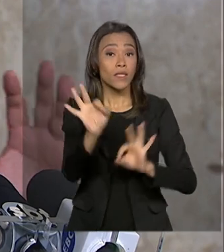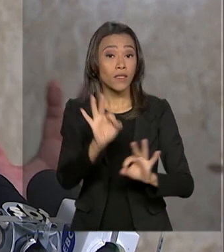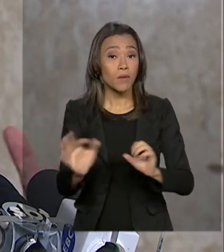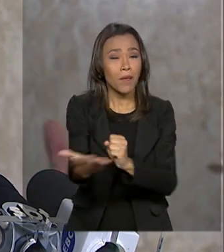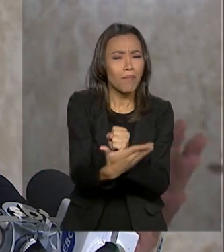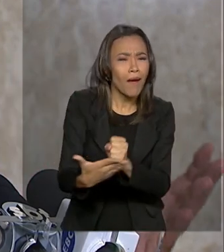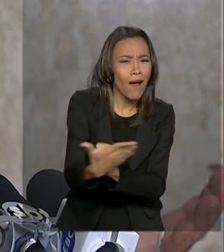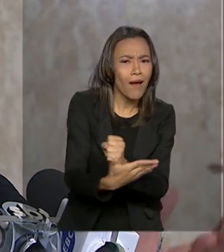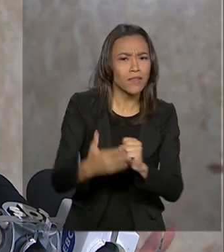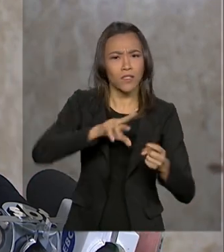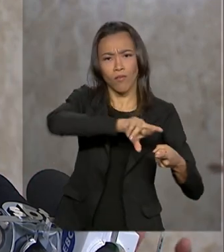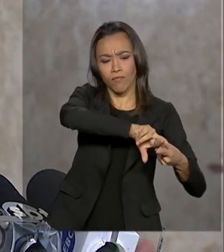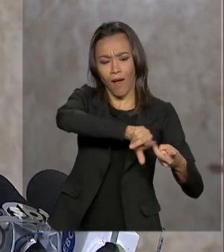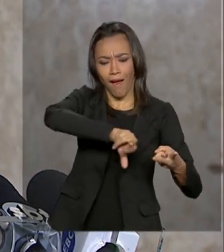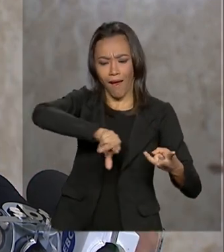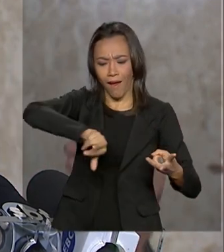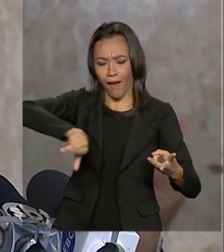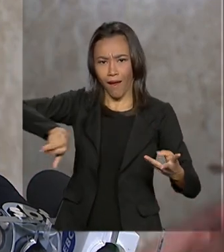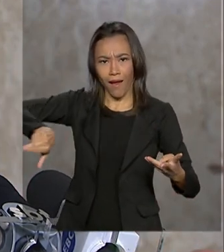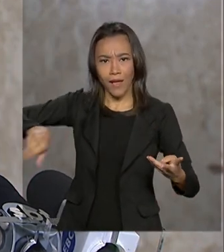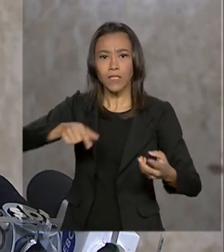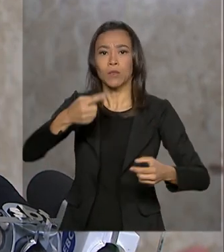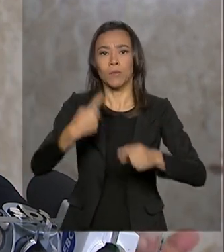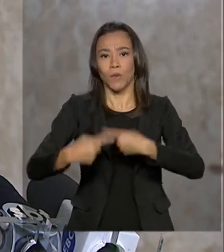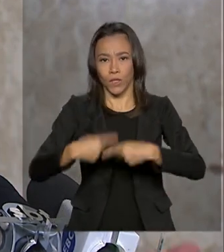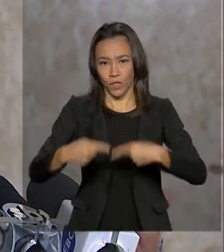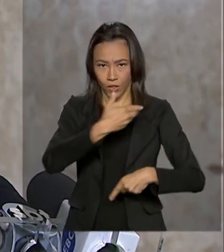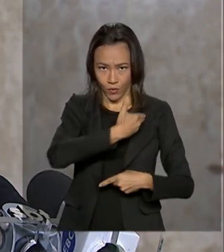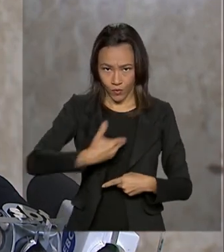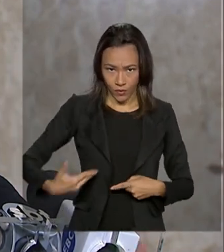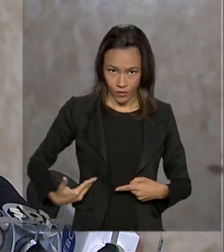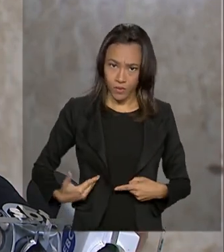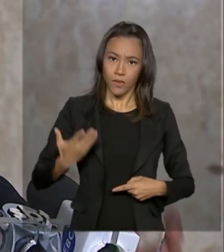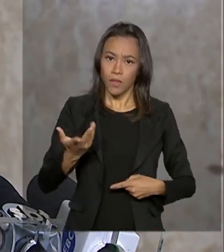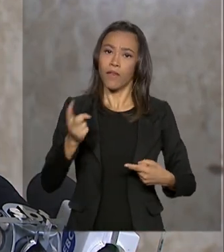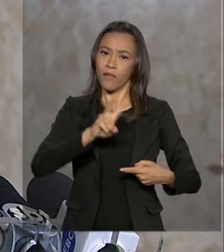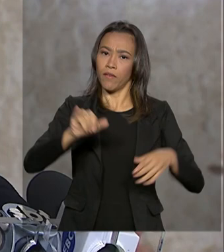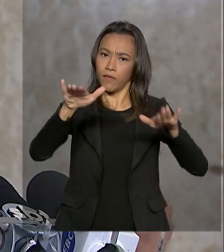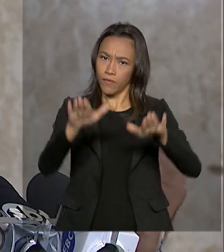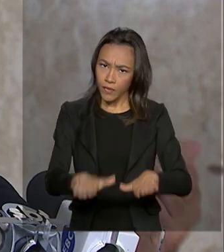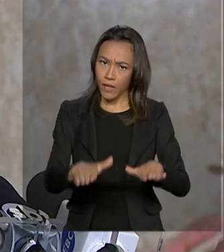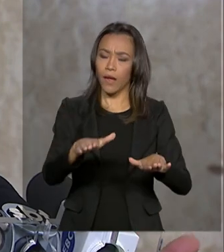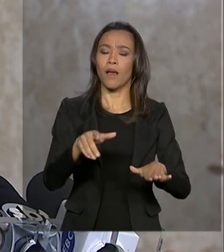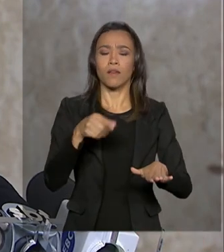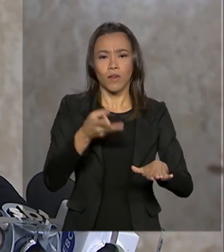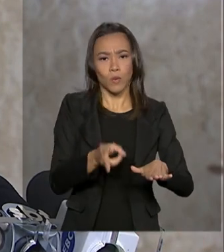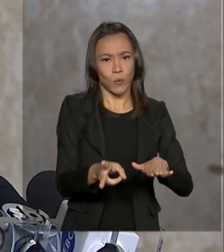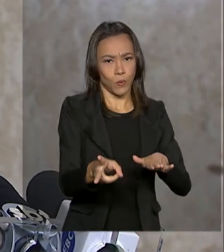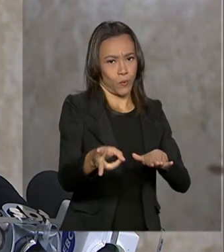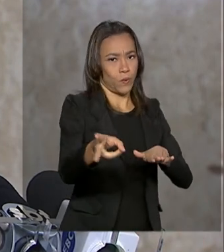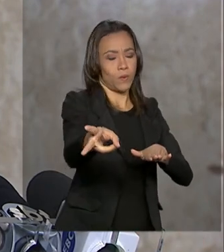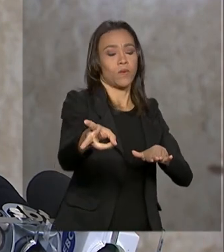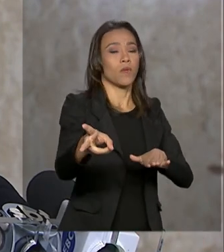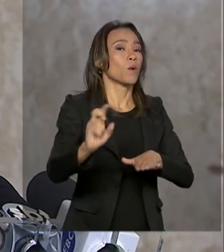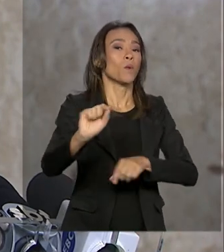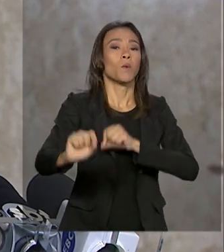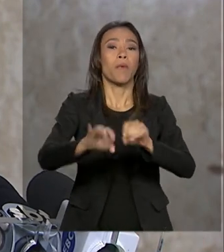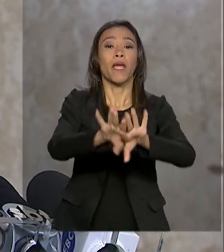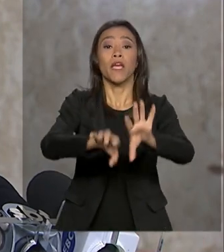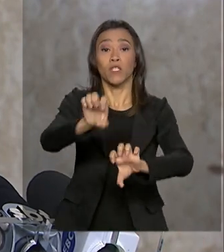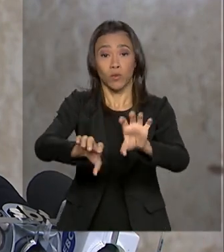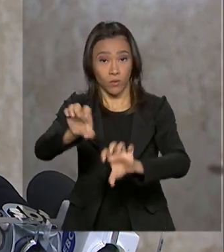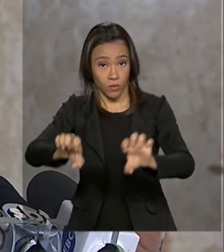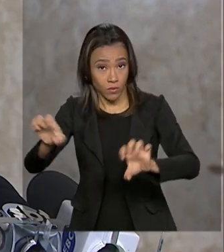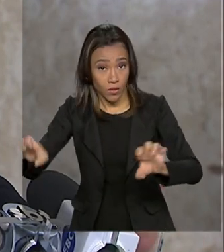todo, ela um conjunto de políticas de Estado que vieram para ficar, que vão perdurar no tempo, para estruturar e